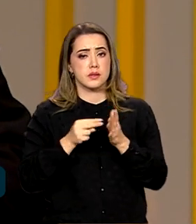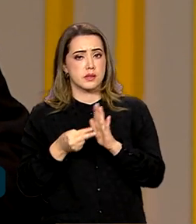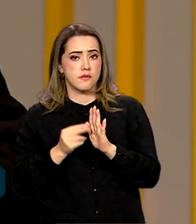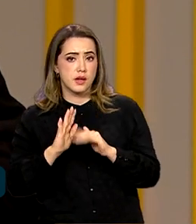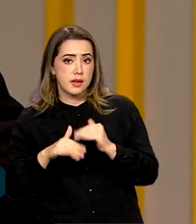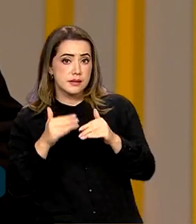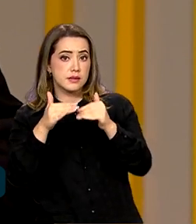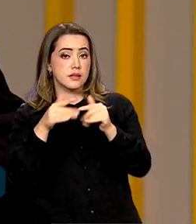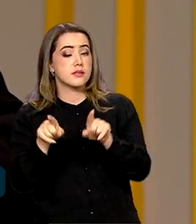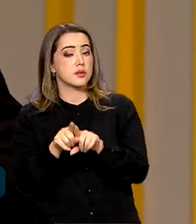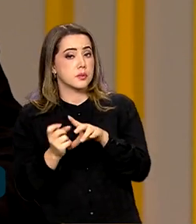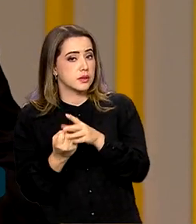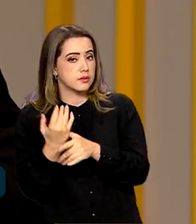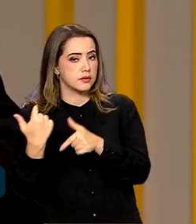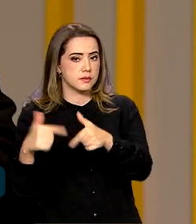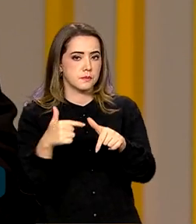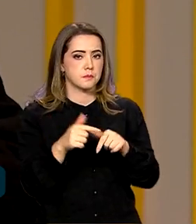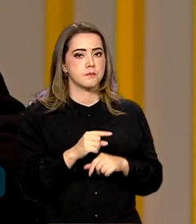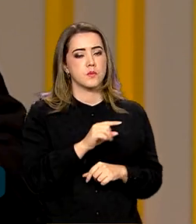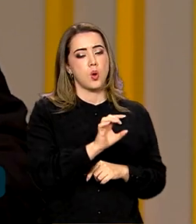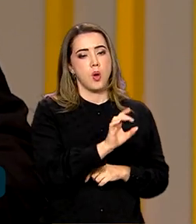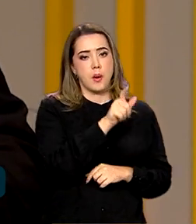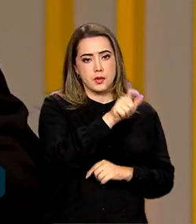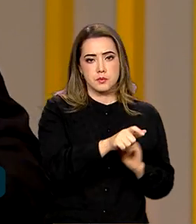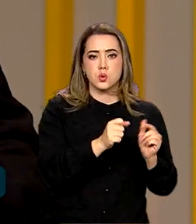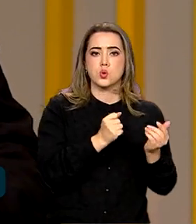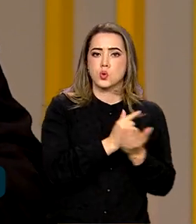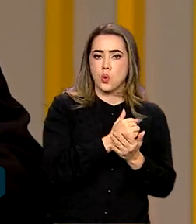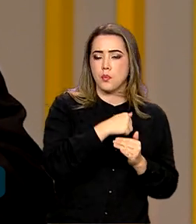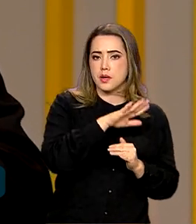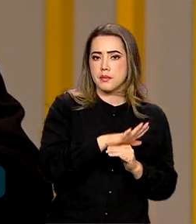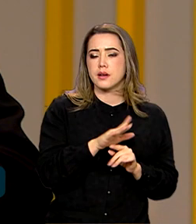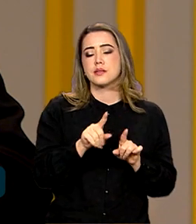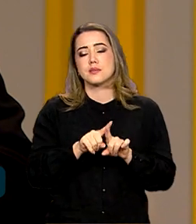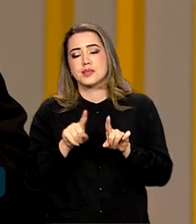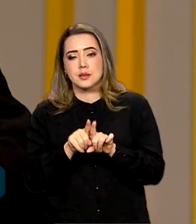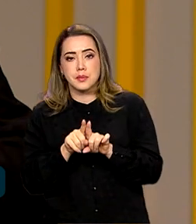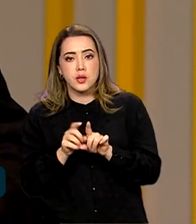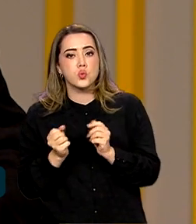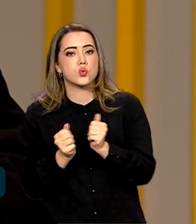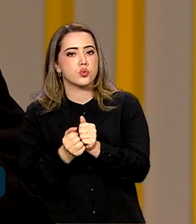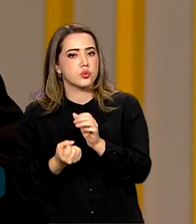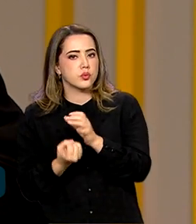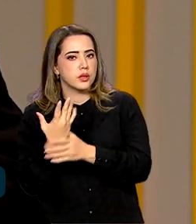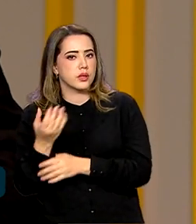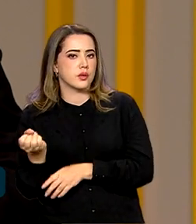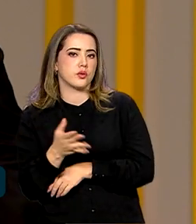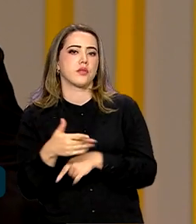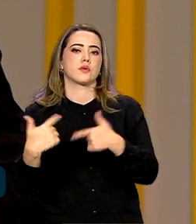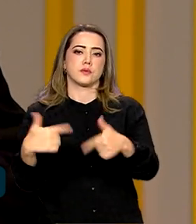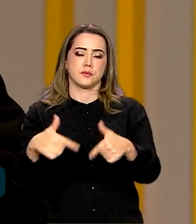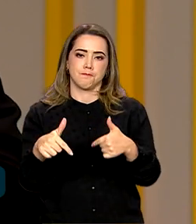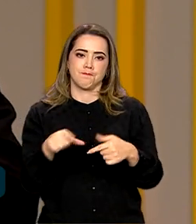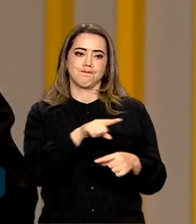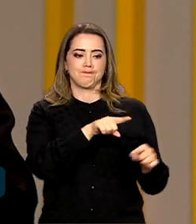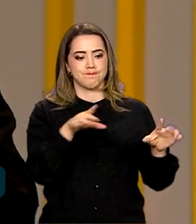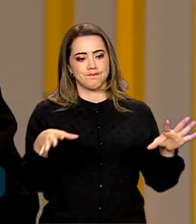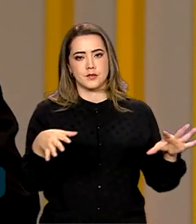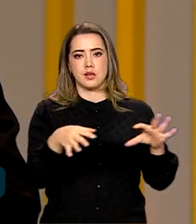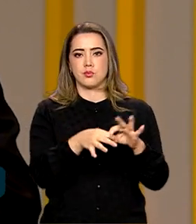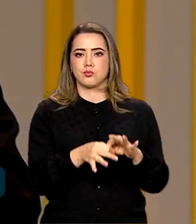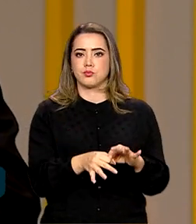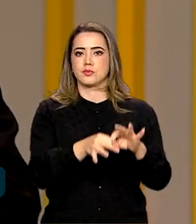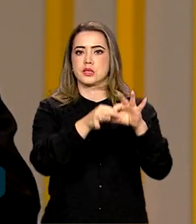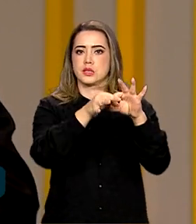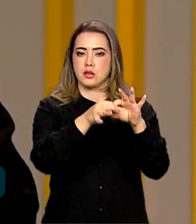vai trazer benefício para a população em geral também, novos empregos que vão ser gerados e a aceleração do crescimento